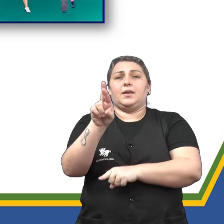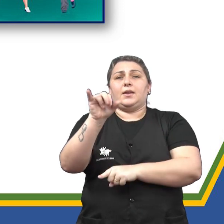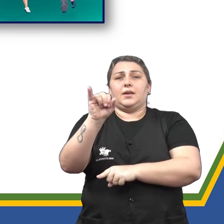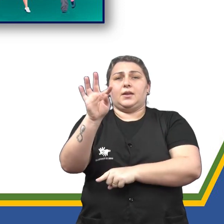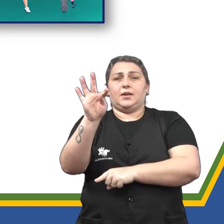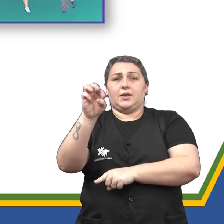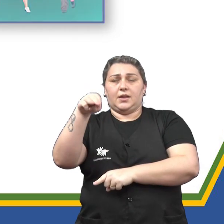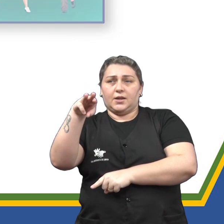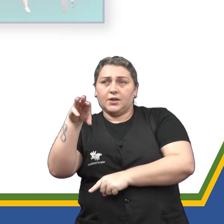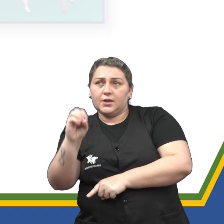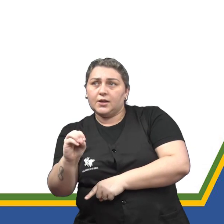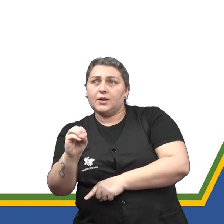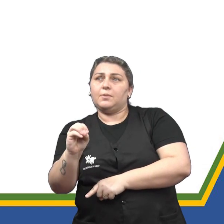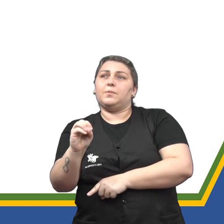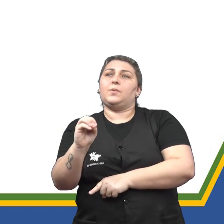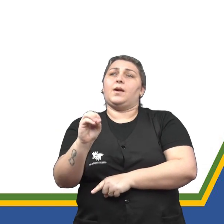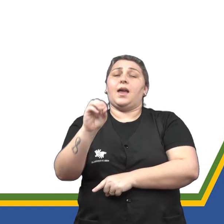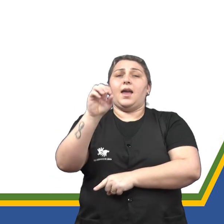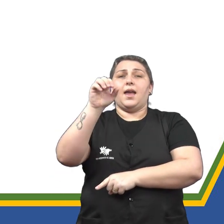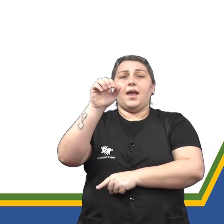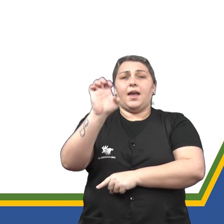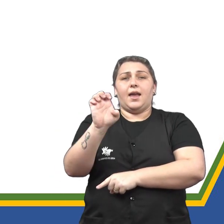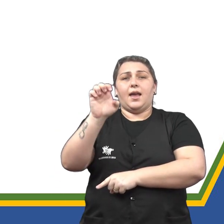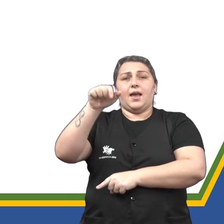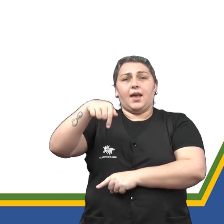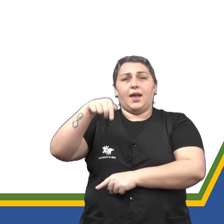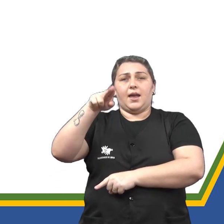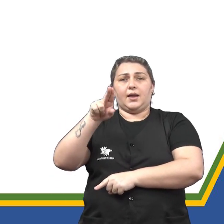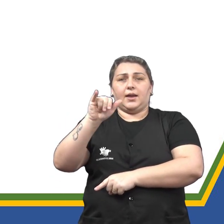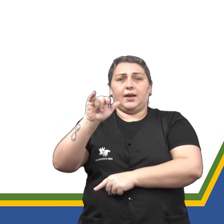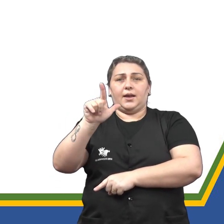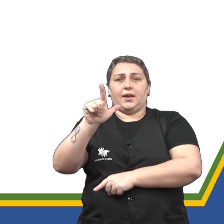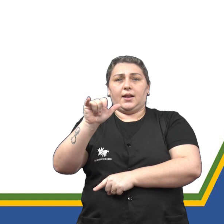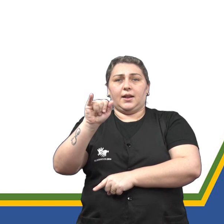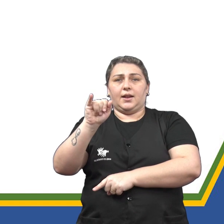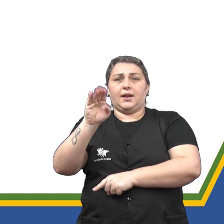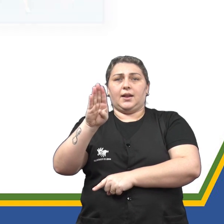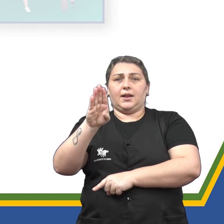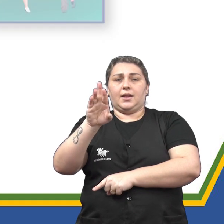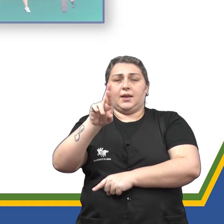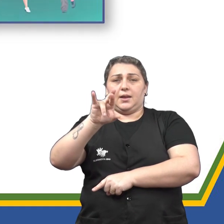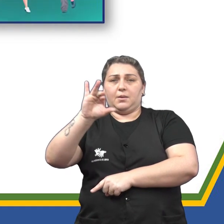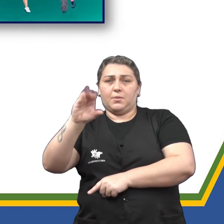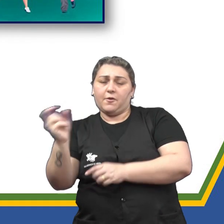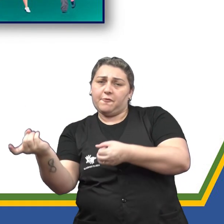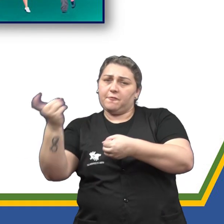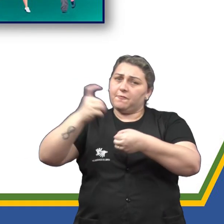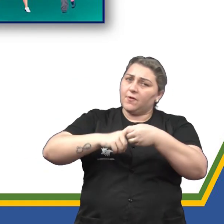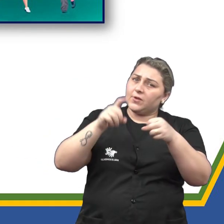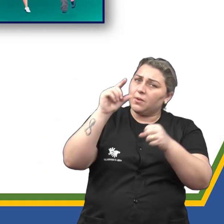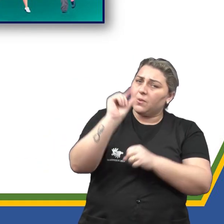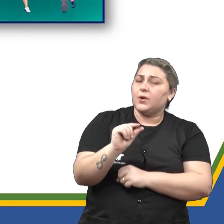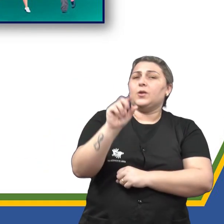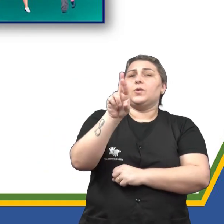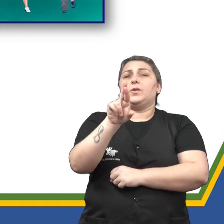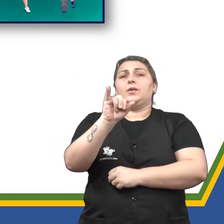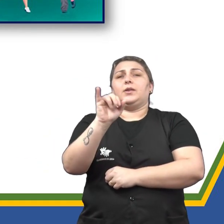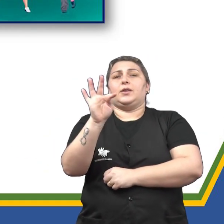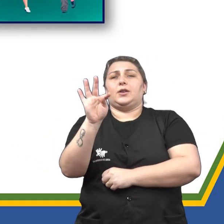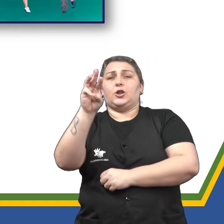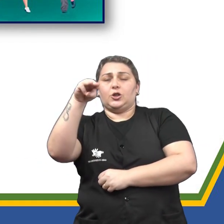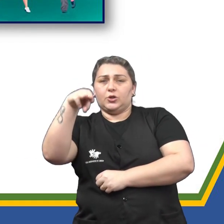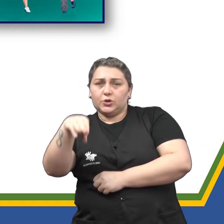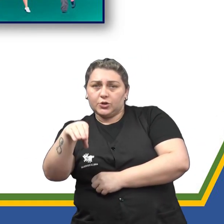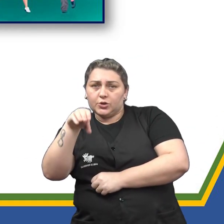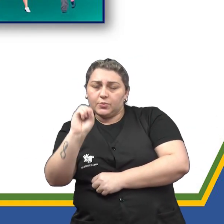motora, o equilíbrio e a gente pode voltar um pouquinho agora no ritmo e a gente pode... eu vou